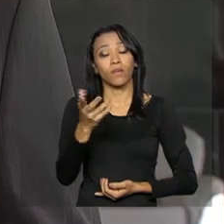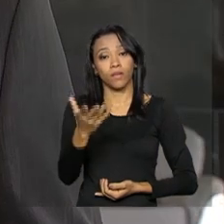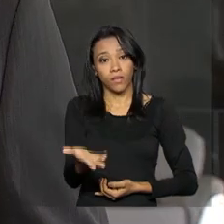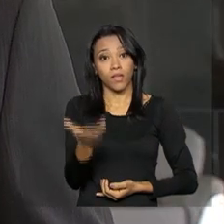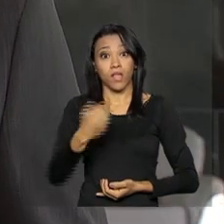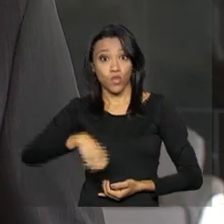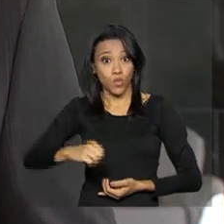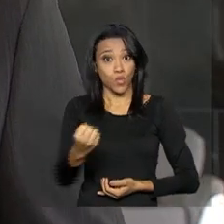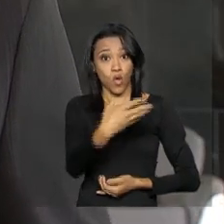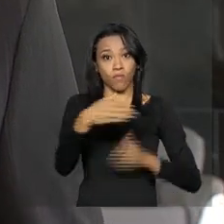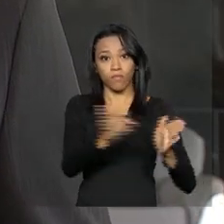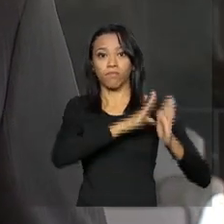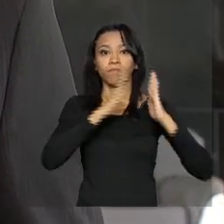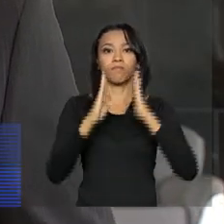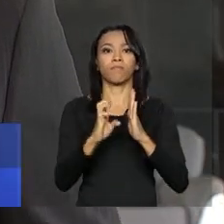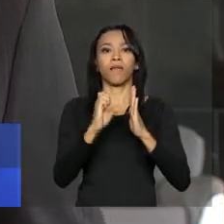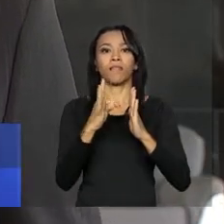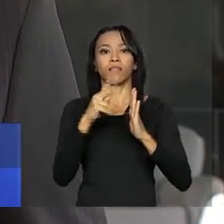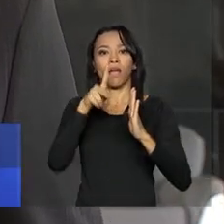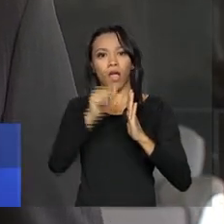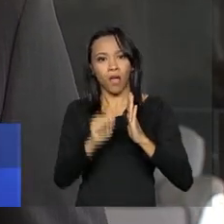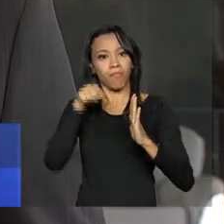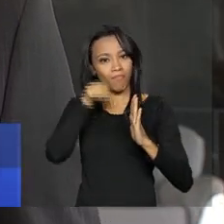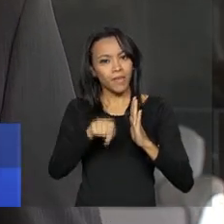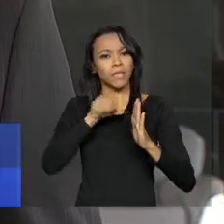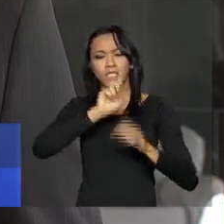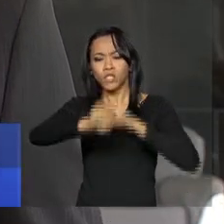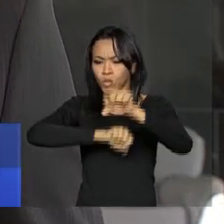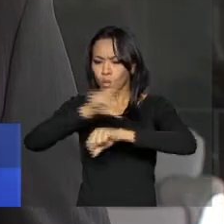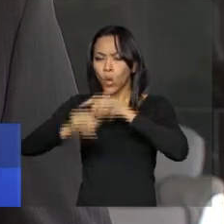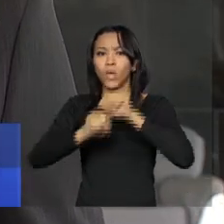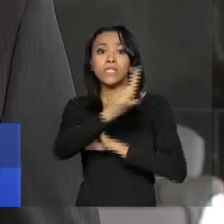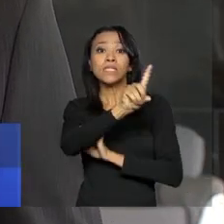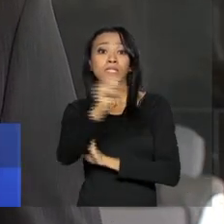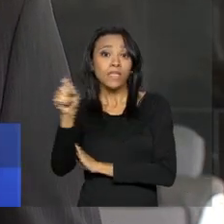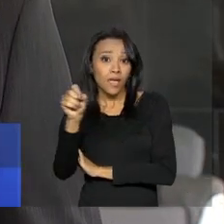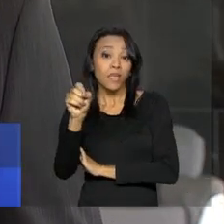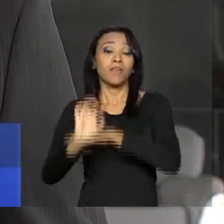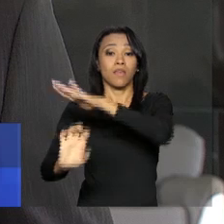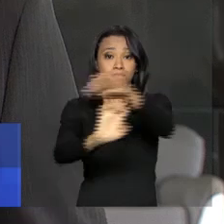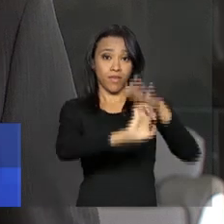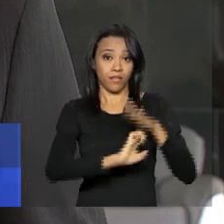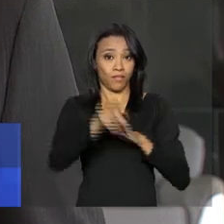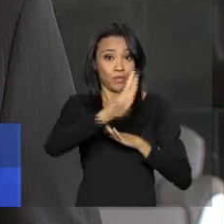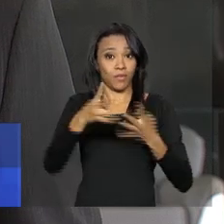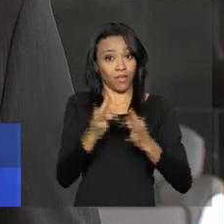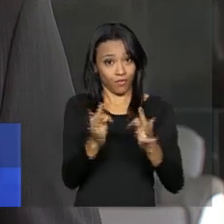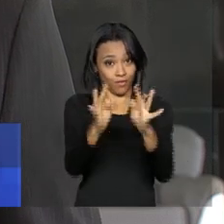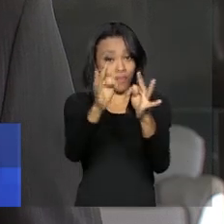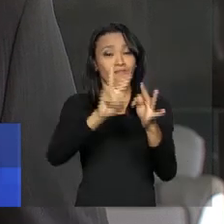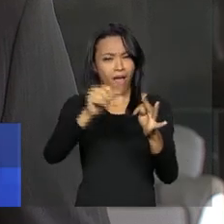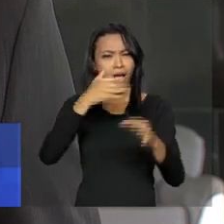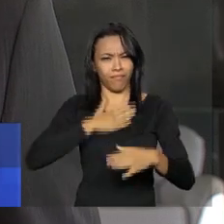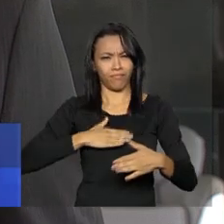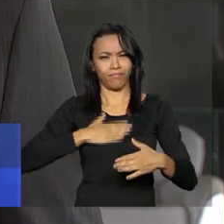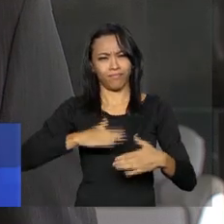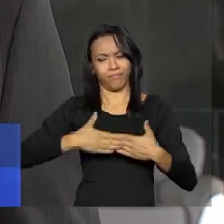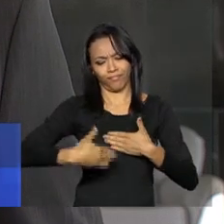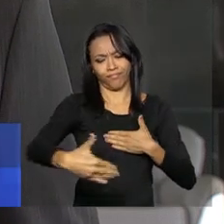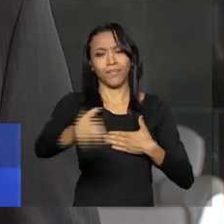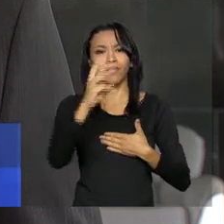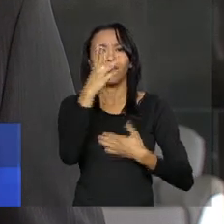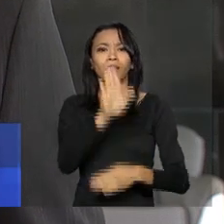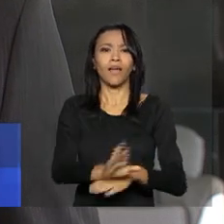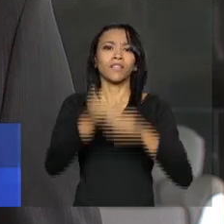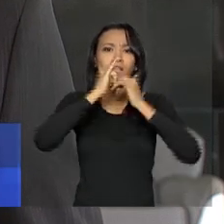A nova etapa do programa Startup Brasil, que seleciona 100 empresas nascentes de base tecnológica, será anunciada hoje, às 3 horas